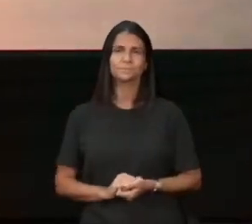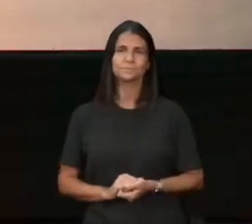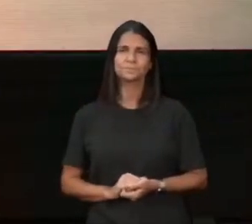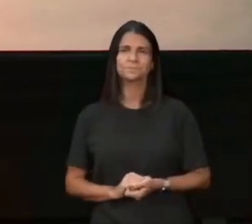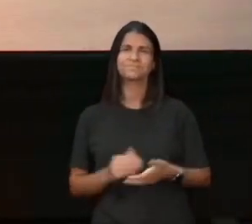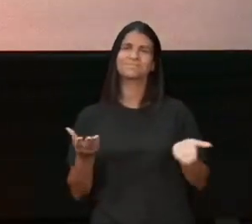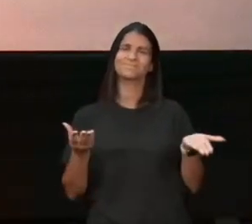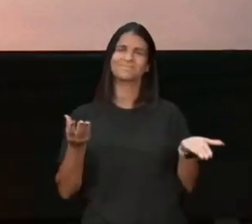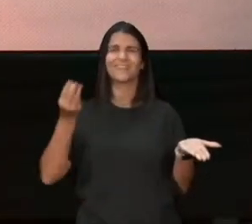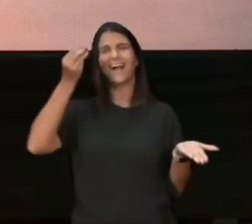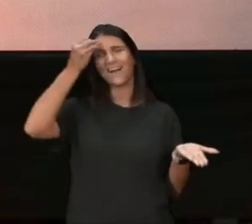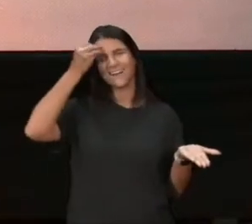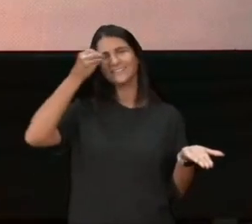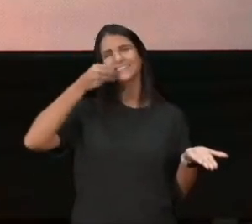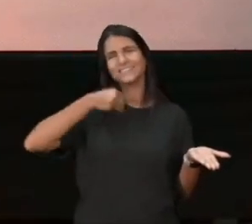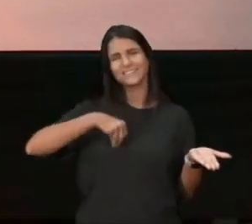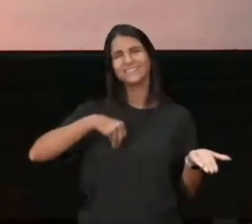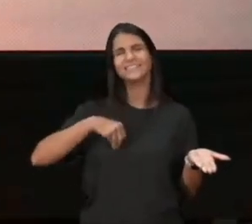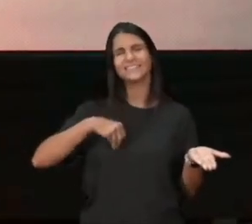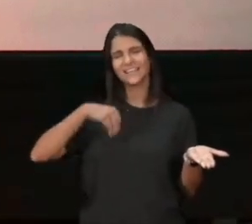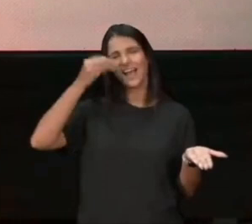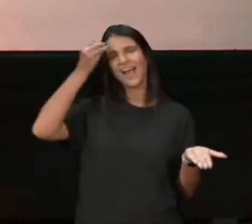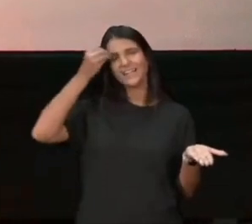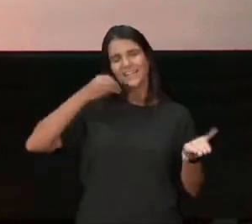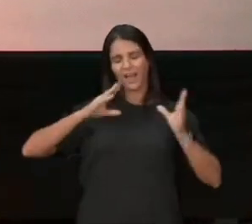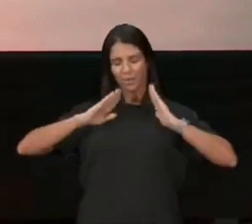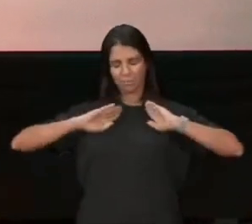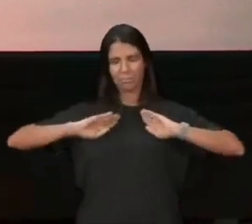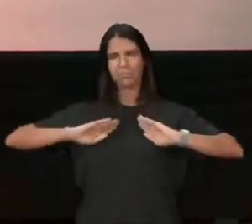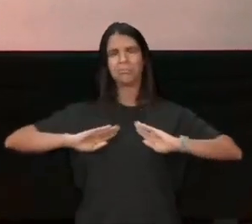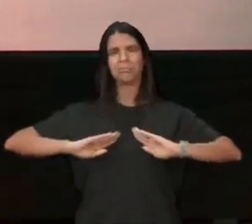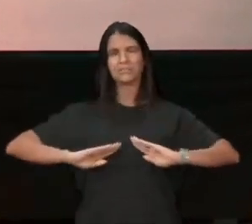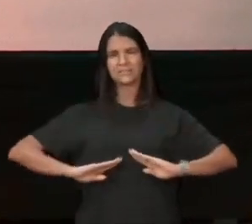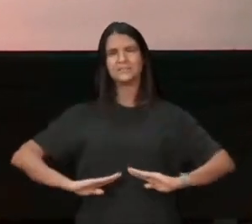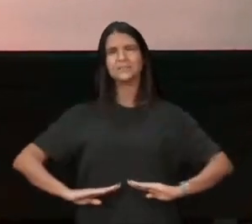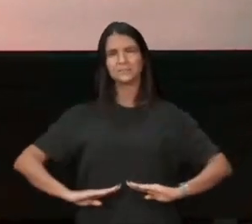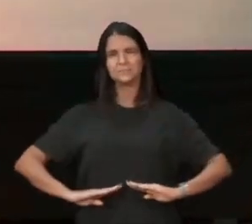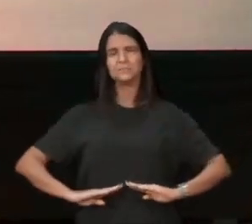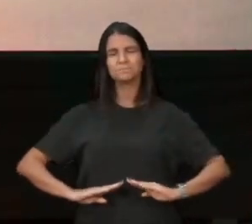desanima ou não desanima as vezes, é duro ou não é duro? gente,